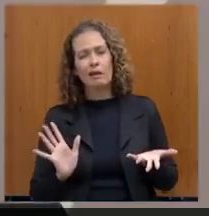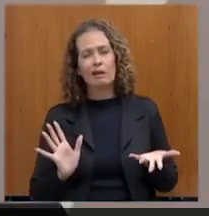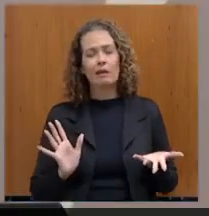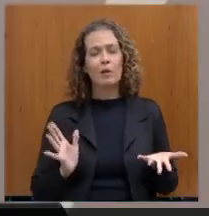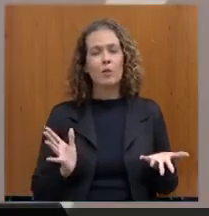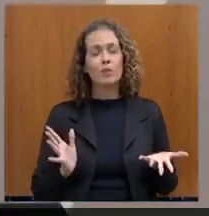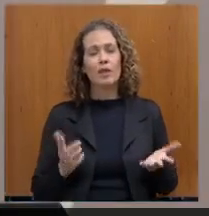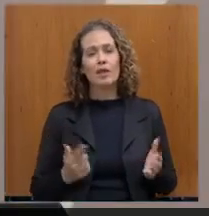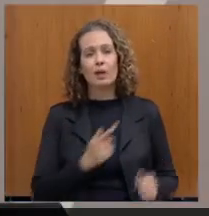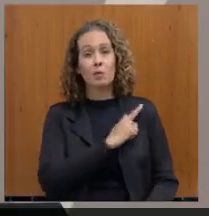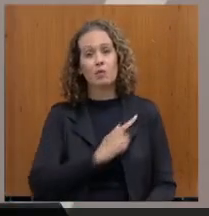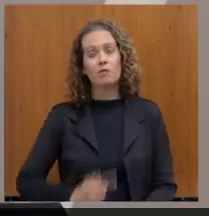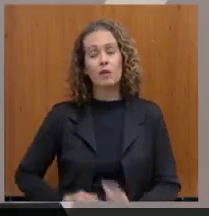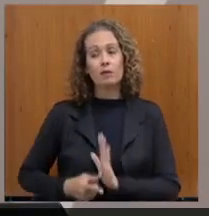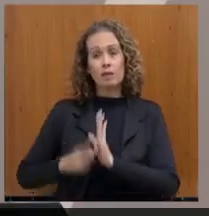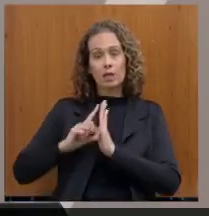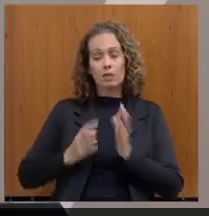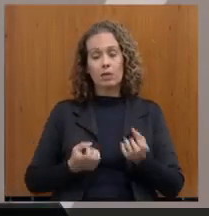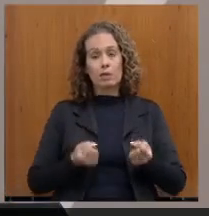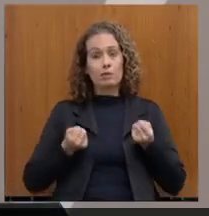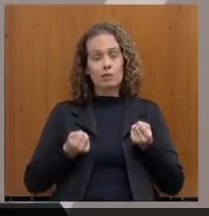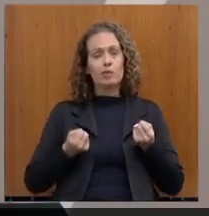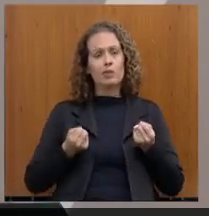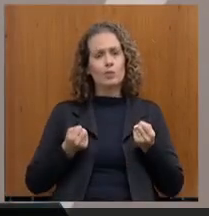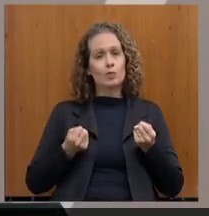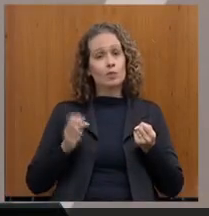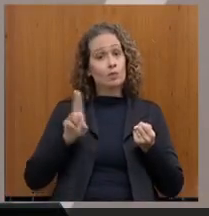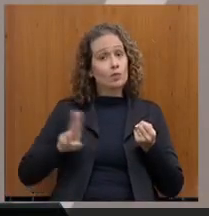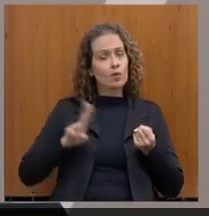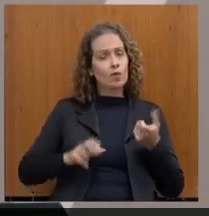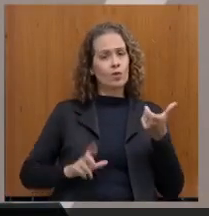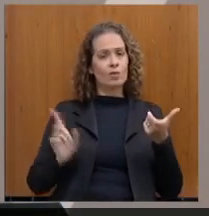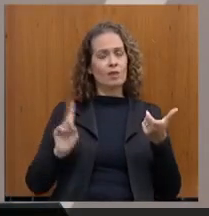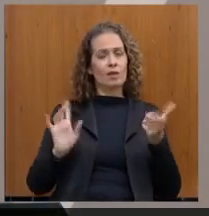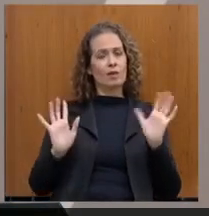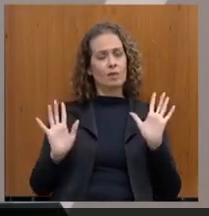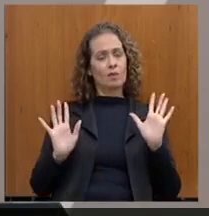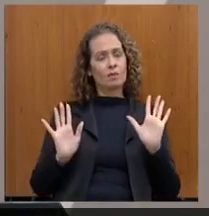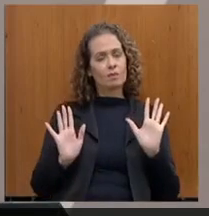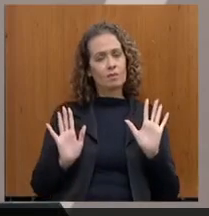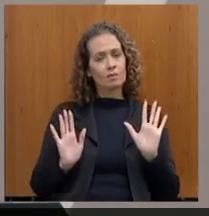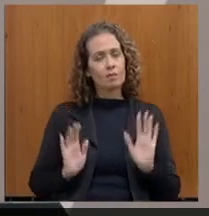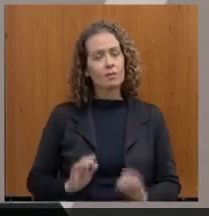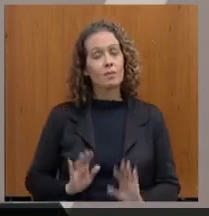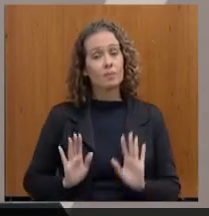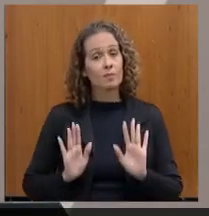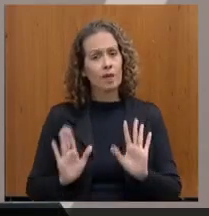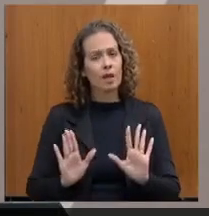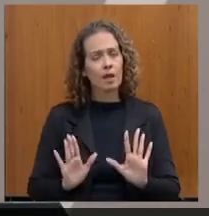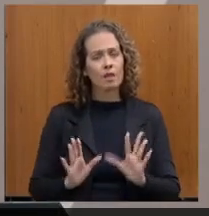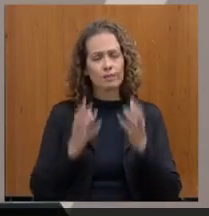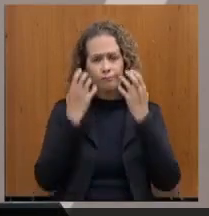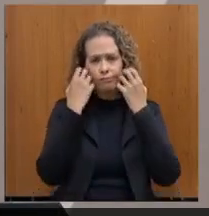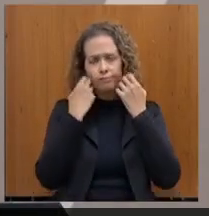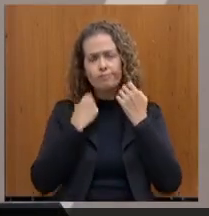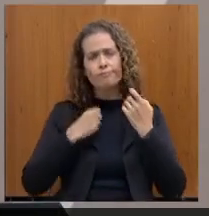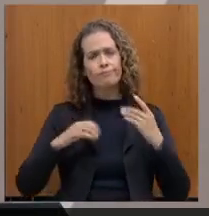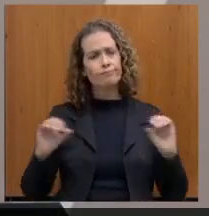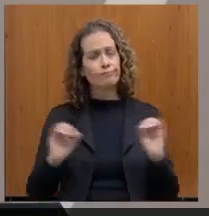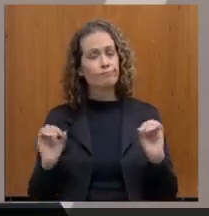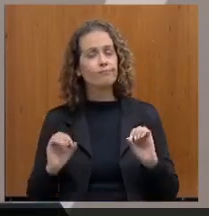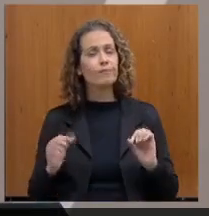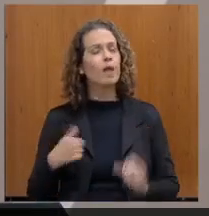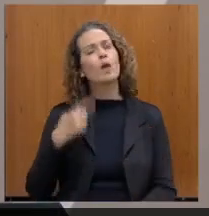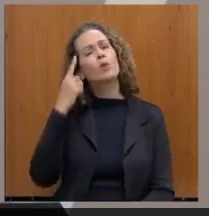governo anterior que foram repassados ao caixa do Estado e eu sem nenhum constrangimento, porque no momento eu achei que